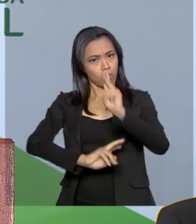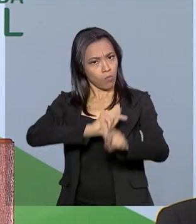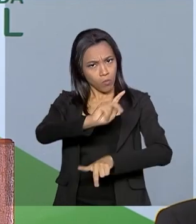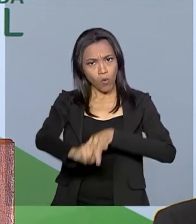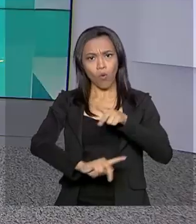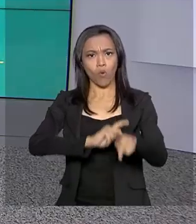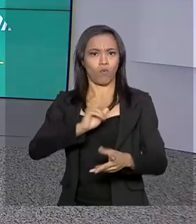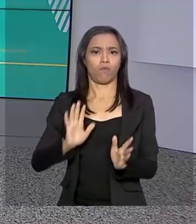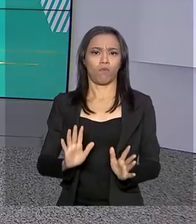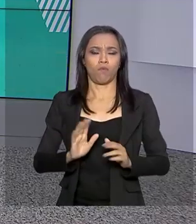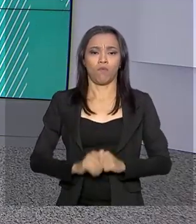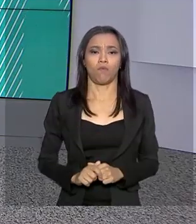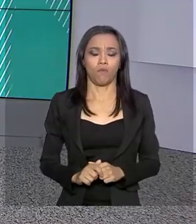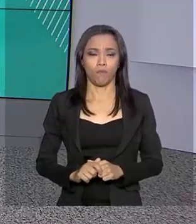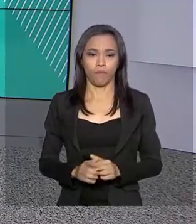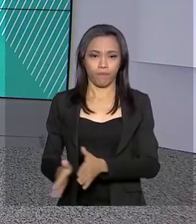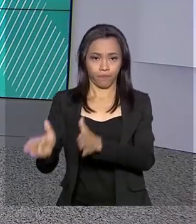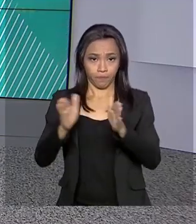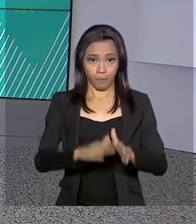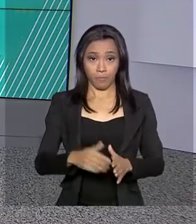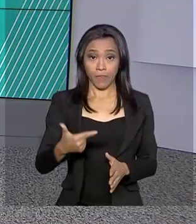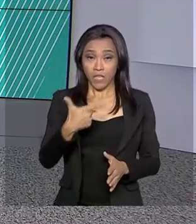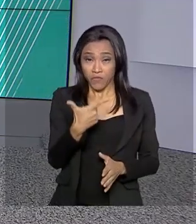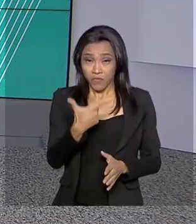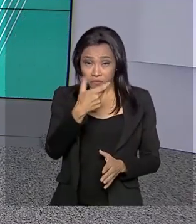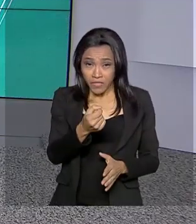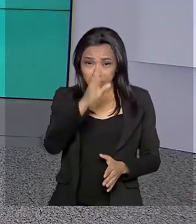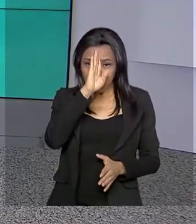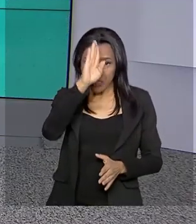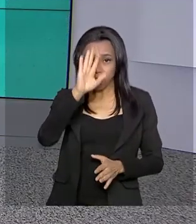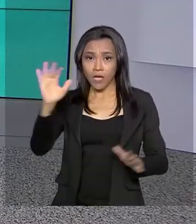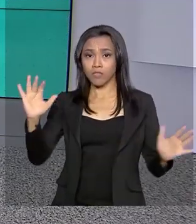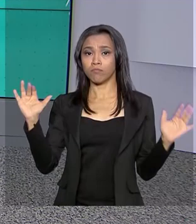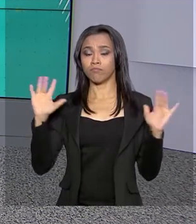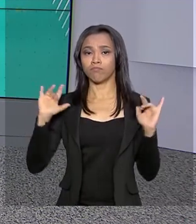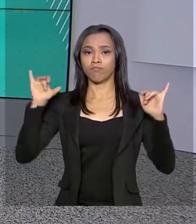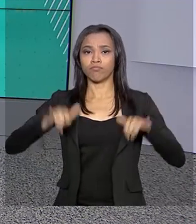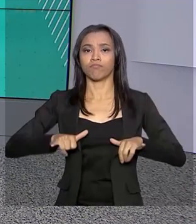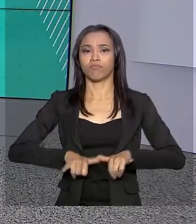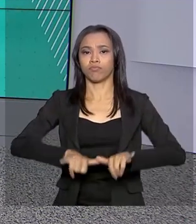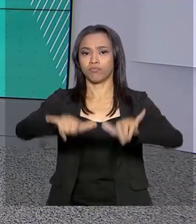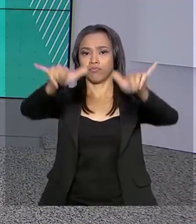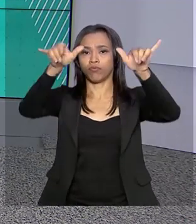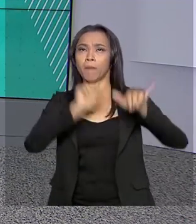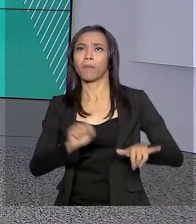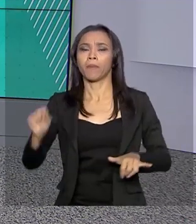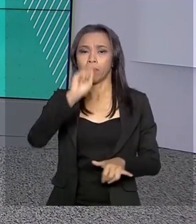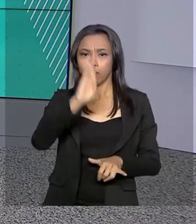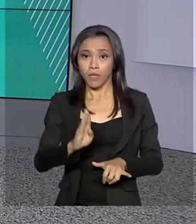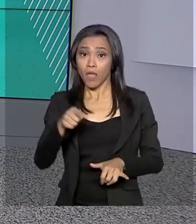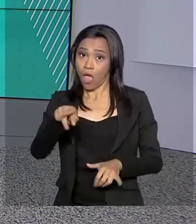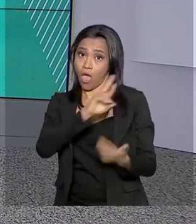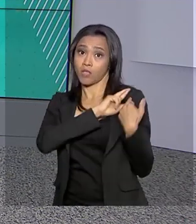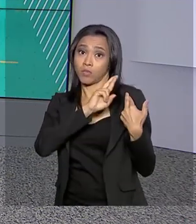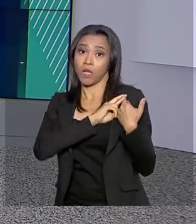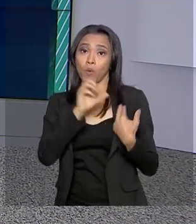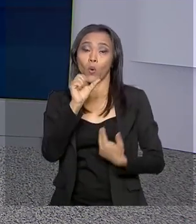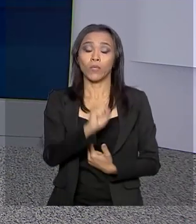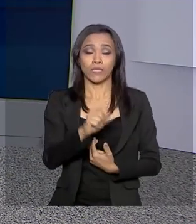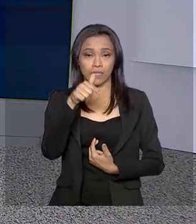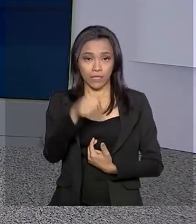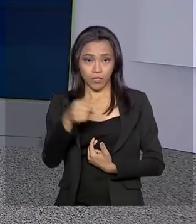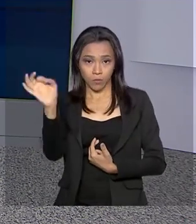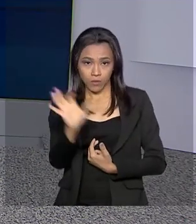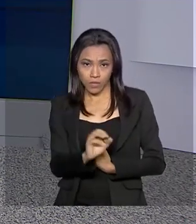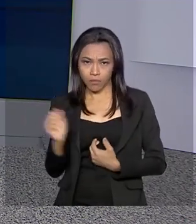disso. Os 20 principais aeroportos do país, responsáveis por 87% da movimentação de